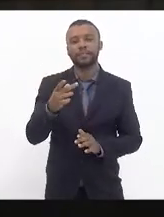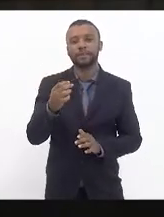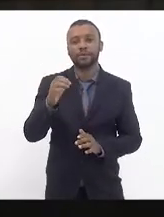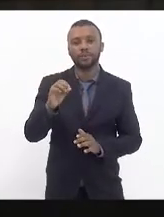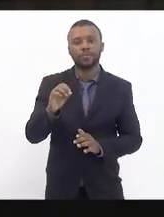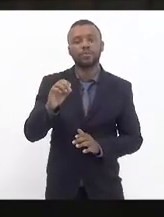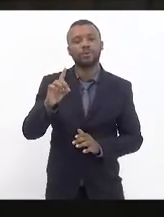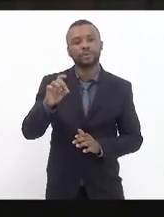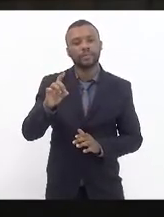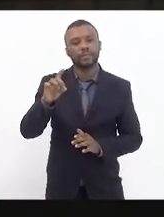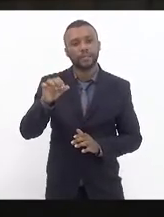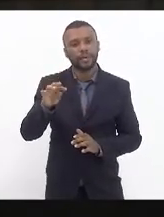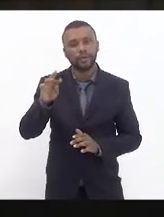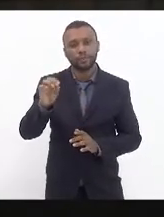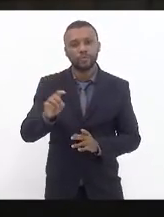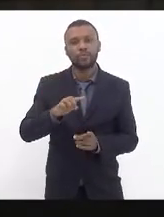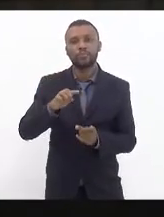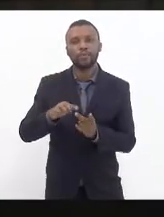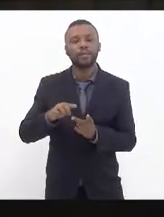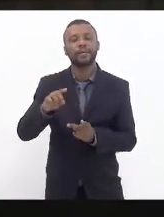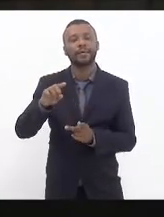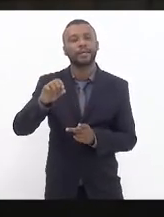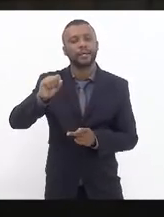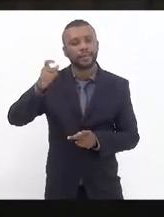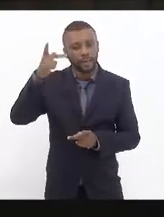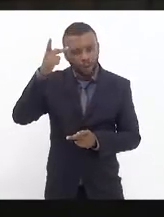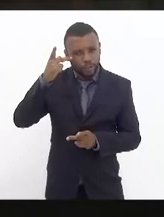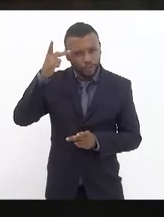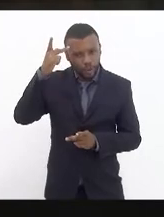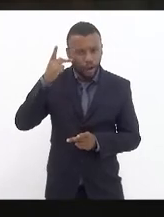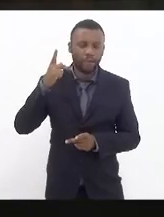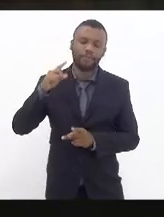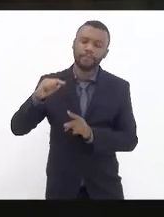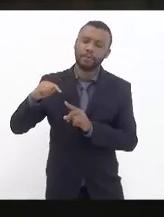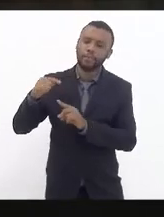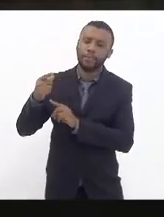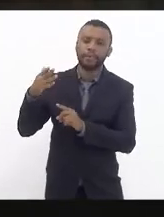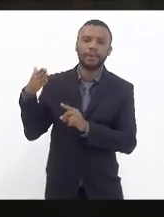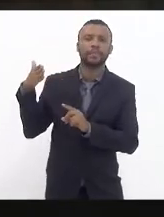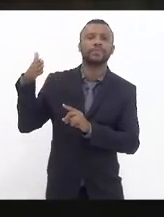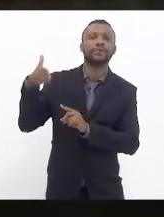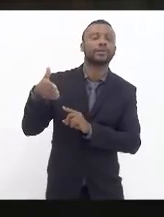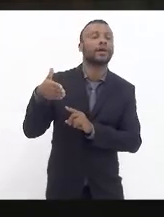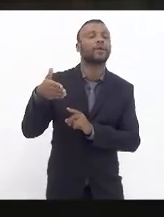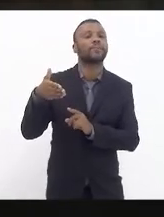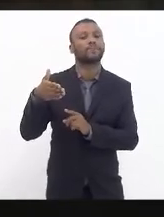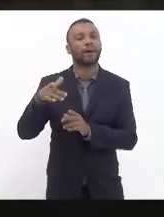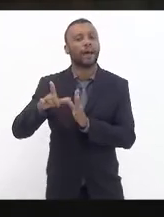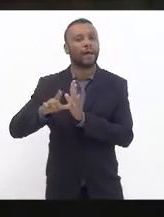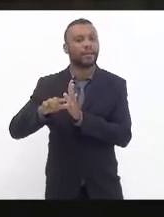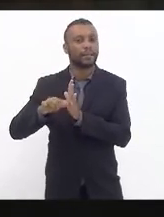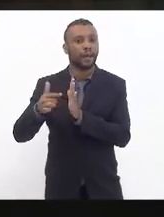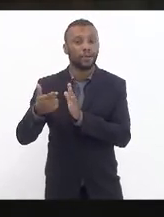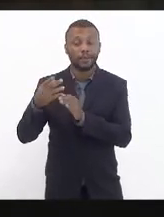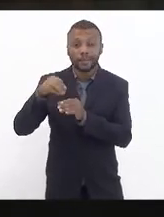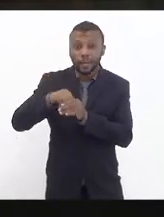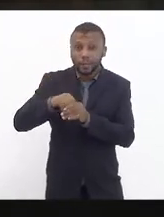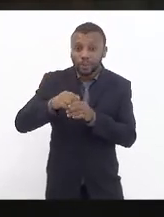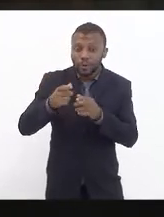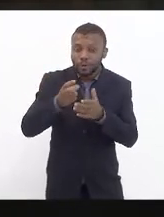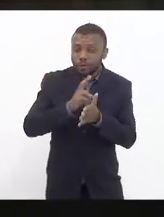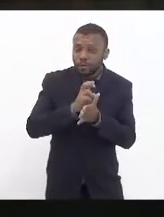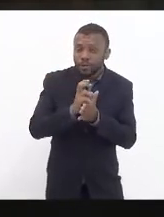e depois ia direto para a central do Brasil o expresso a população demorava uma hora e 15 dando um trem apertado